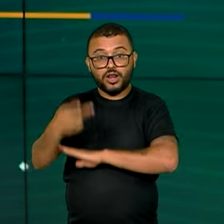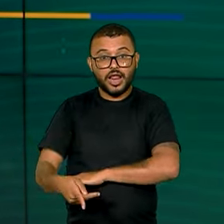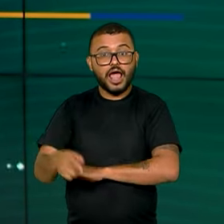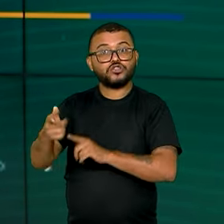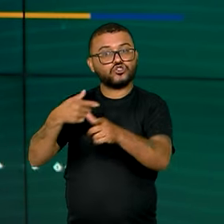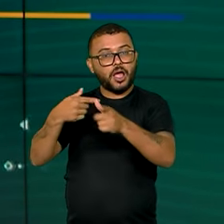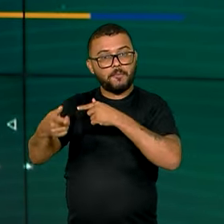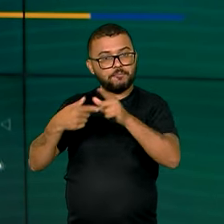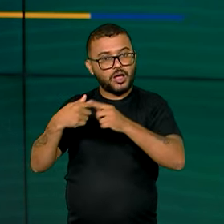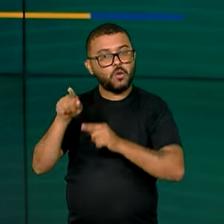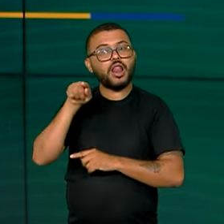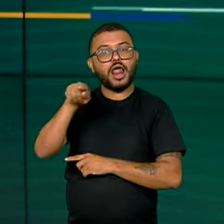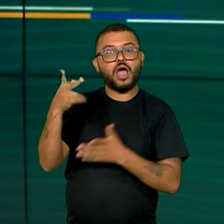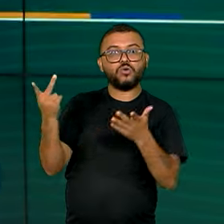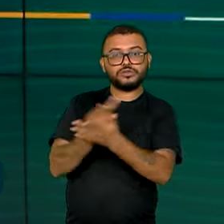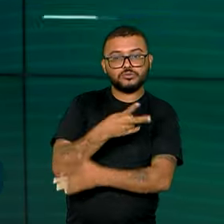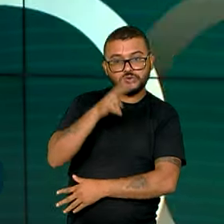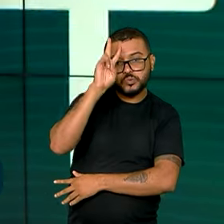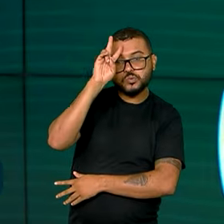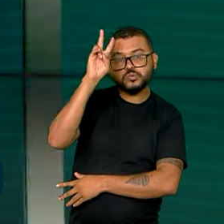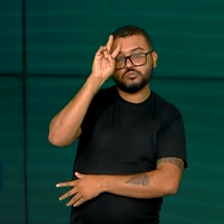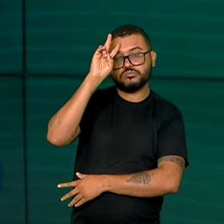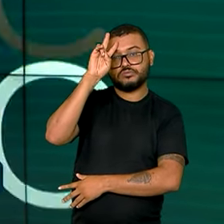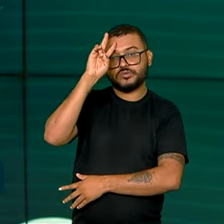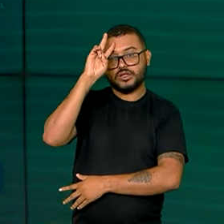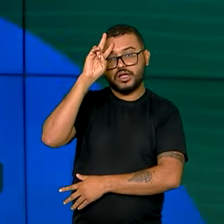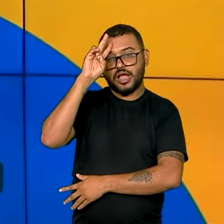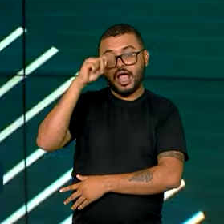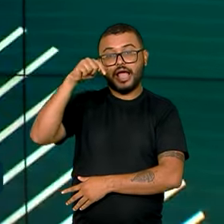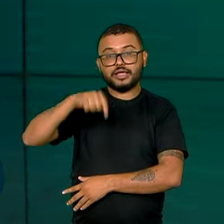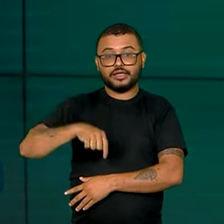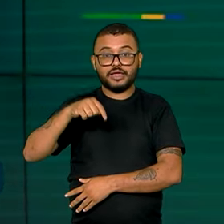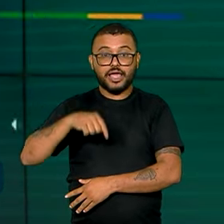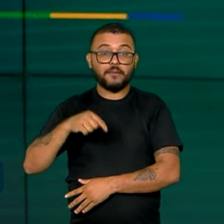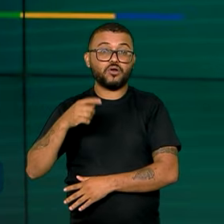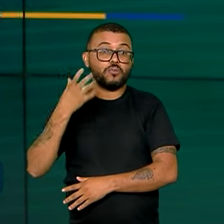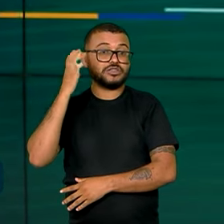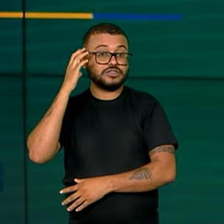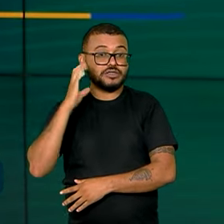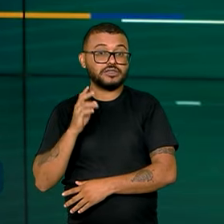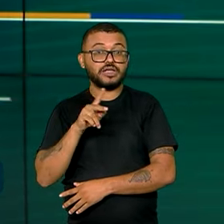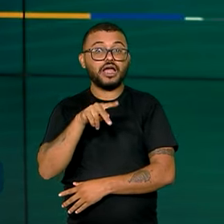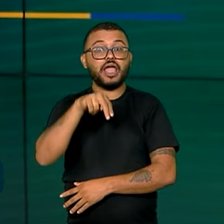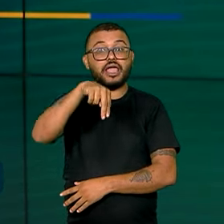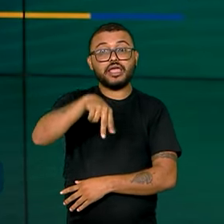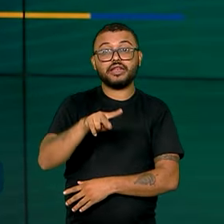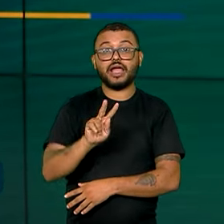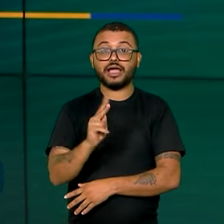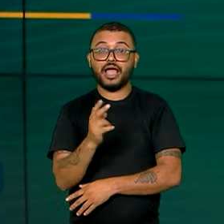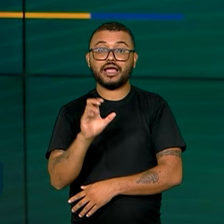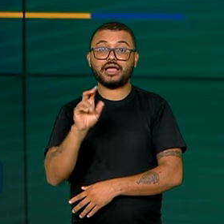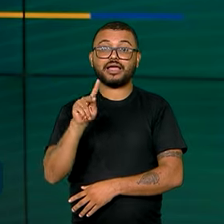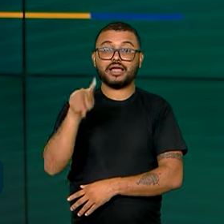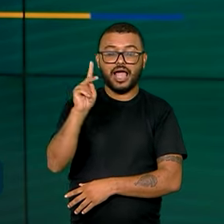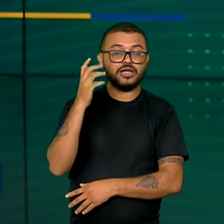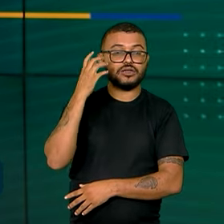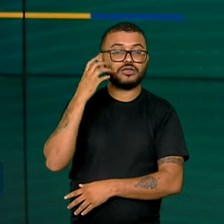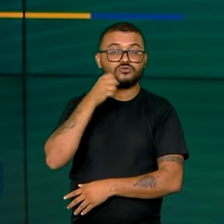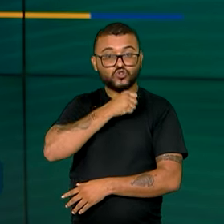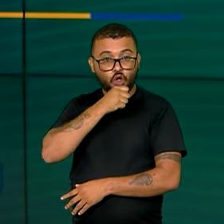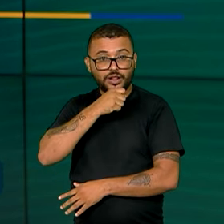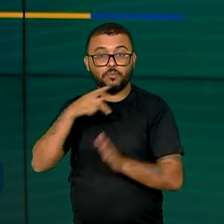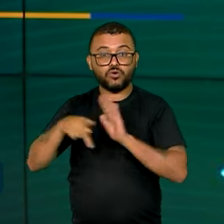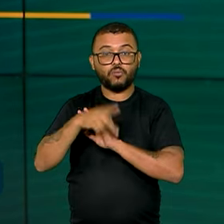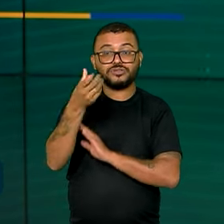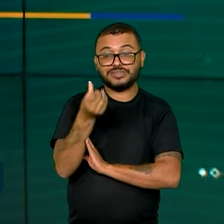afetarem o Japão nesta segunda-feira. Segundo a agência pública de notícia japonesa NHK, seis